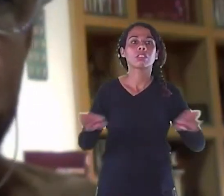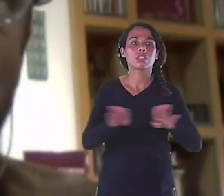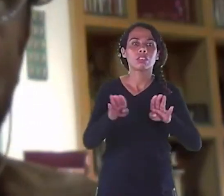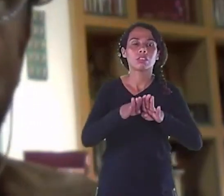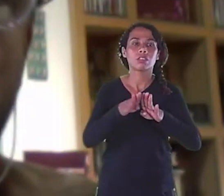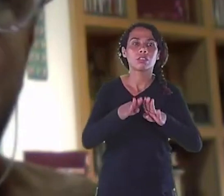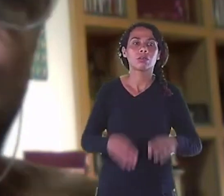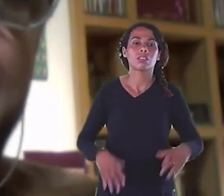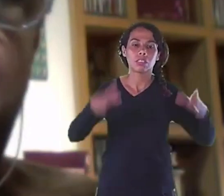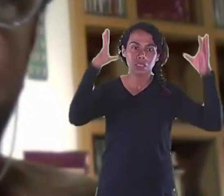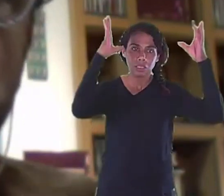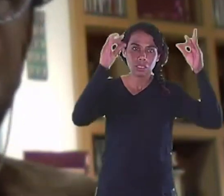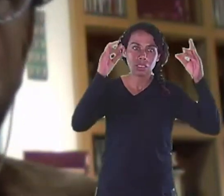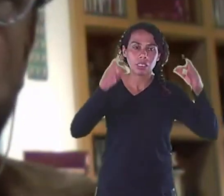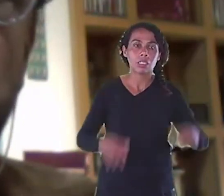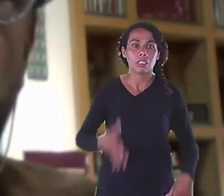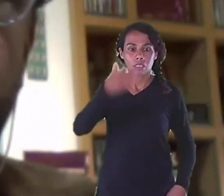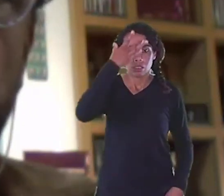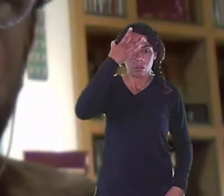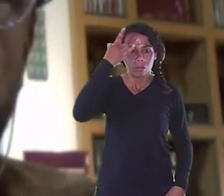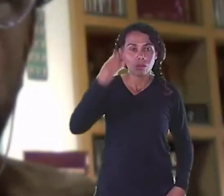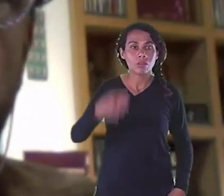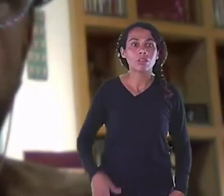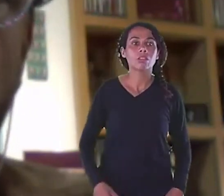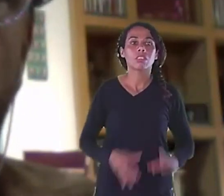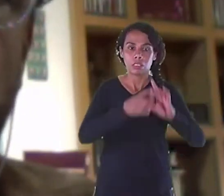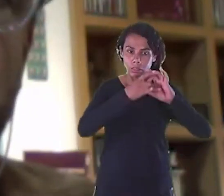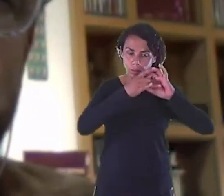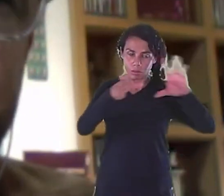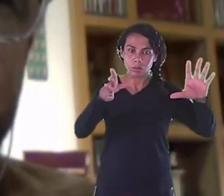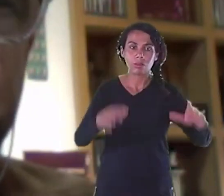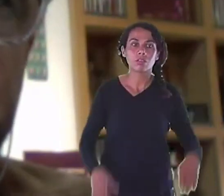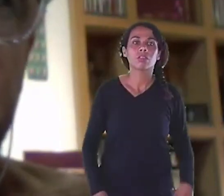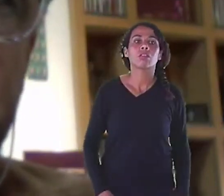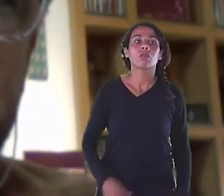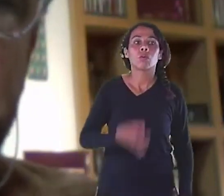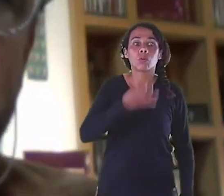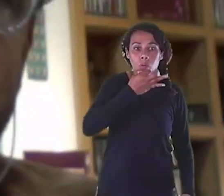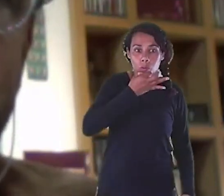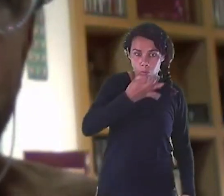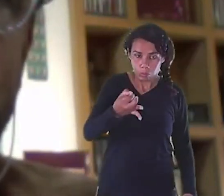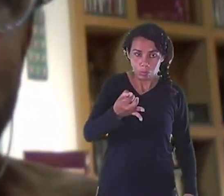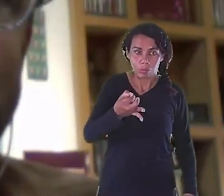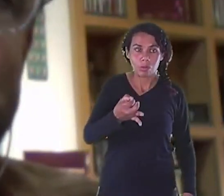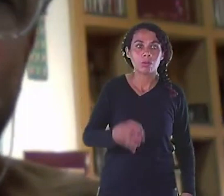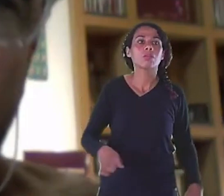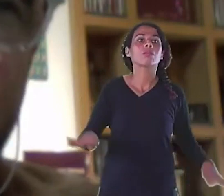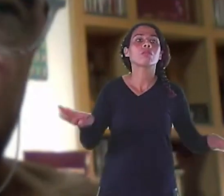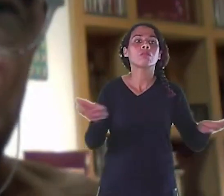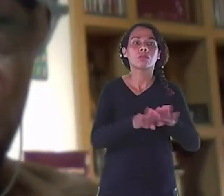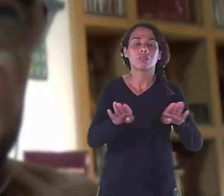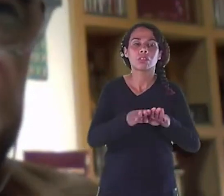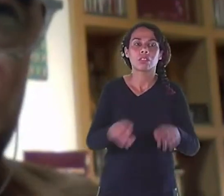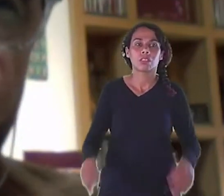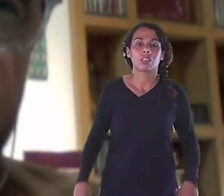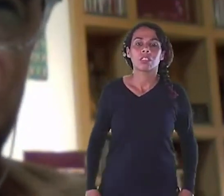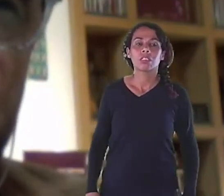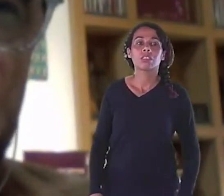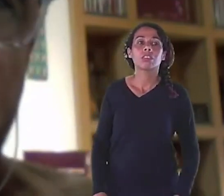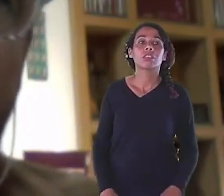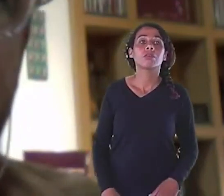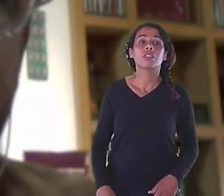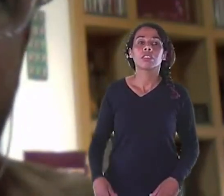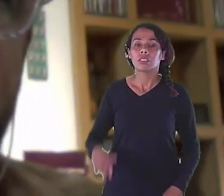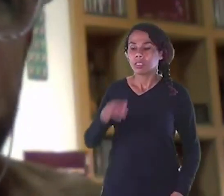E para concluir Afonso Eu só queria Não podia ser diferente Relatar esse momento Que nós estamos